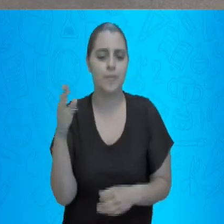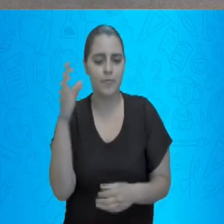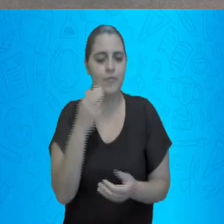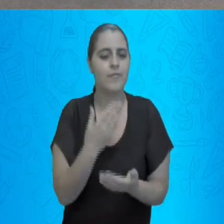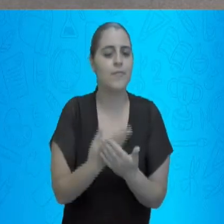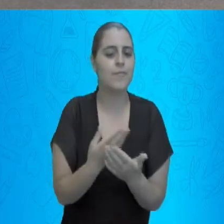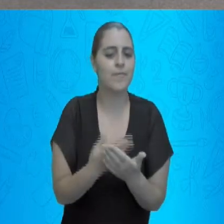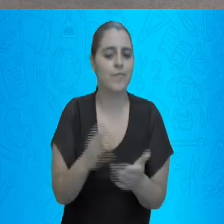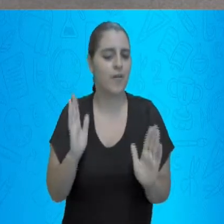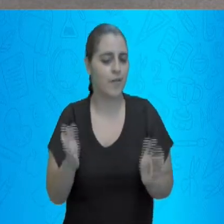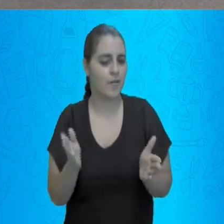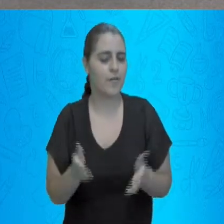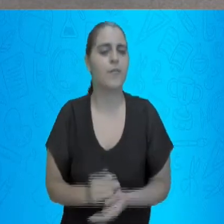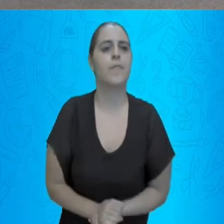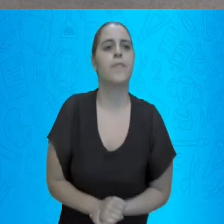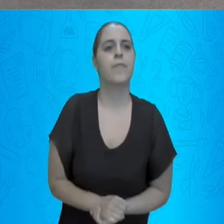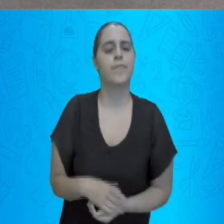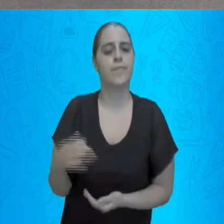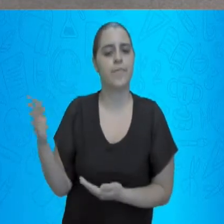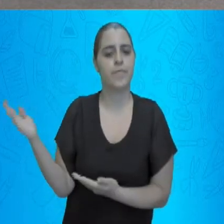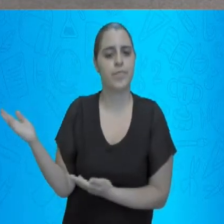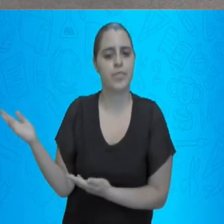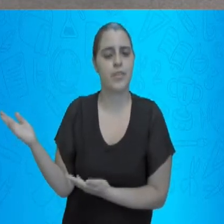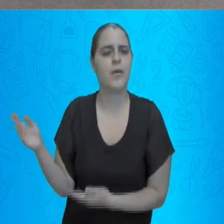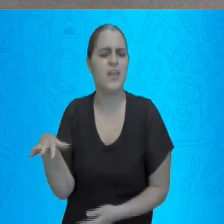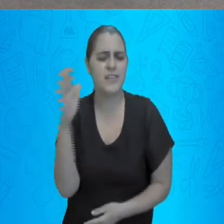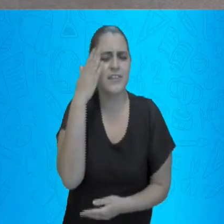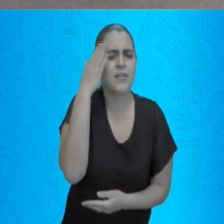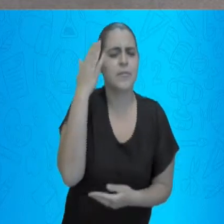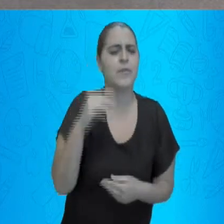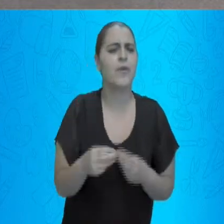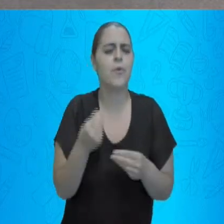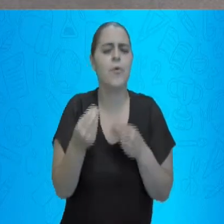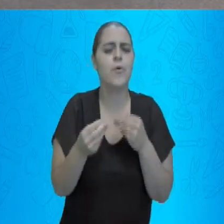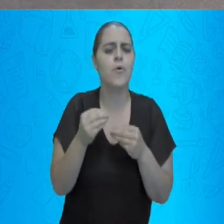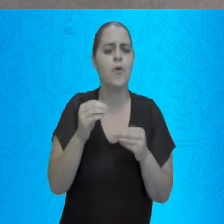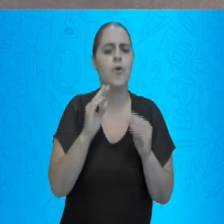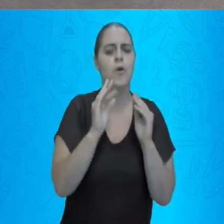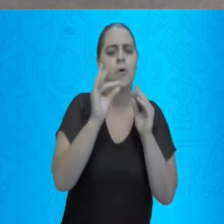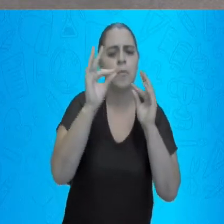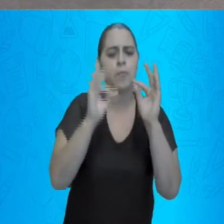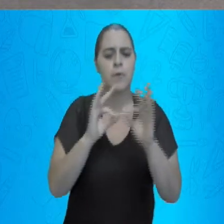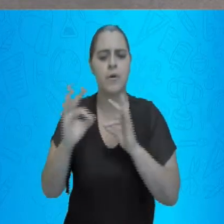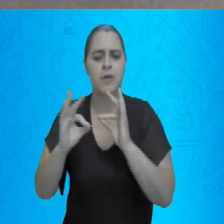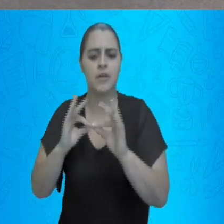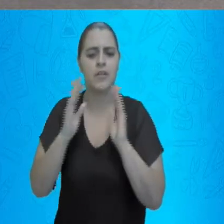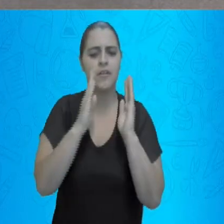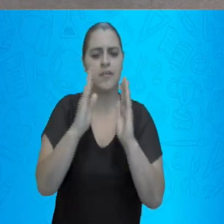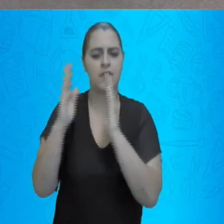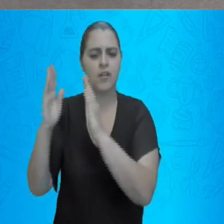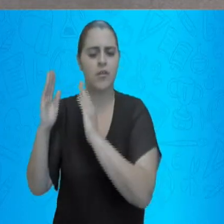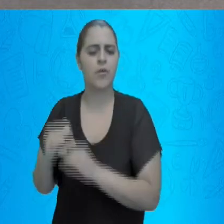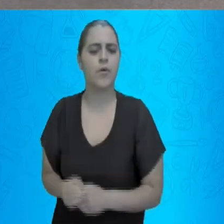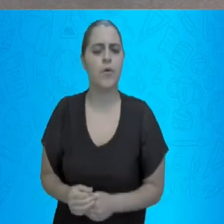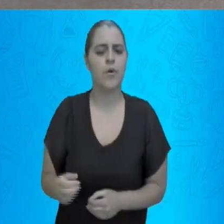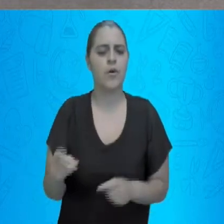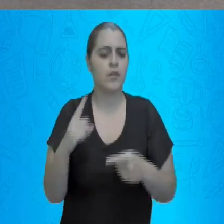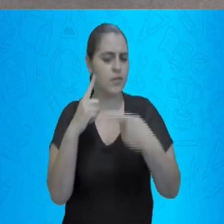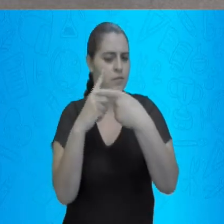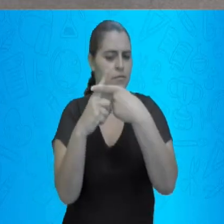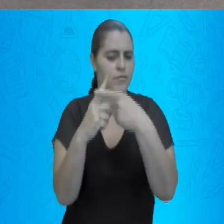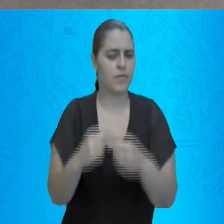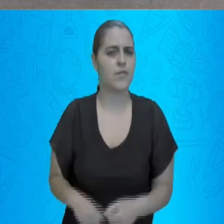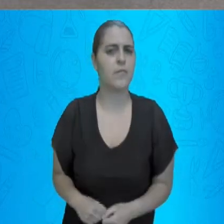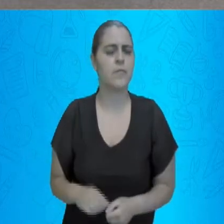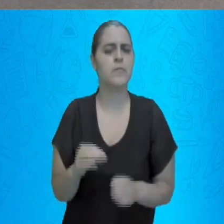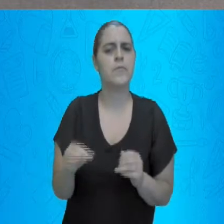Vem comigo, ó. Só que para a gente saber como a gente monta essa adição, nós temos alguns aspectos, algumas